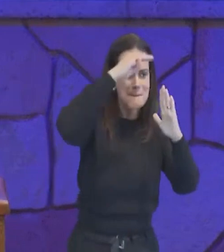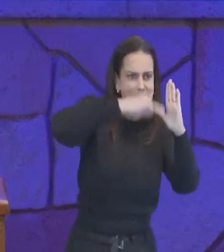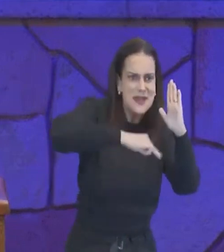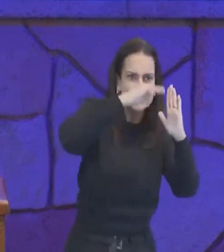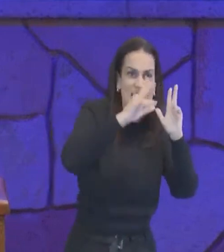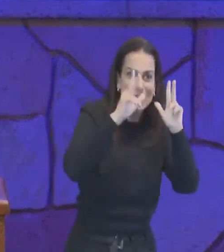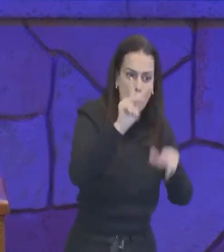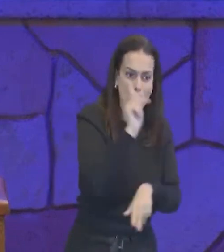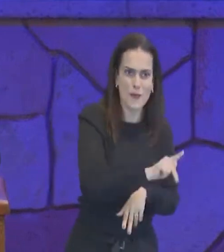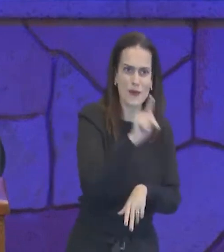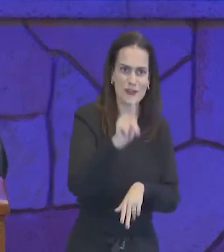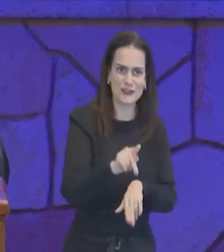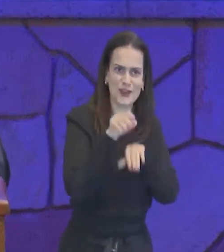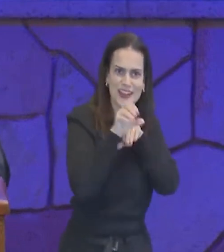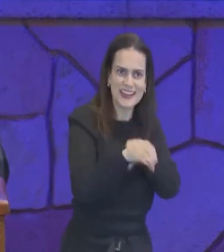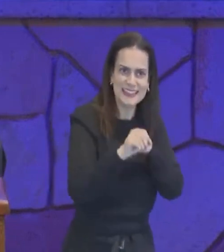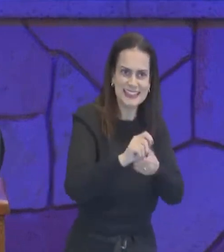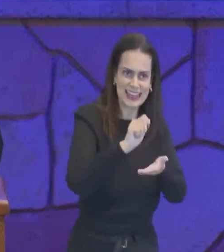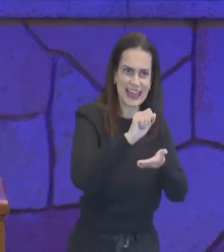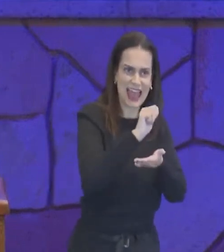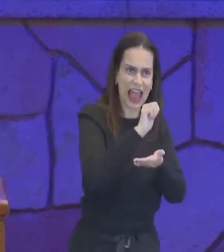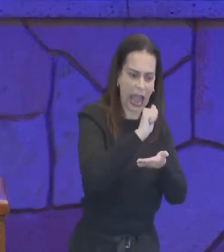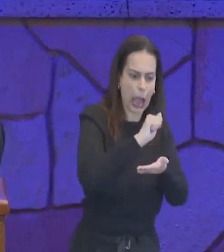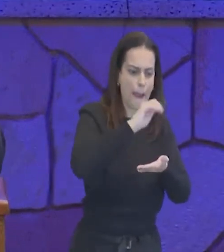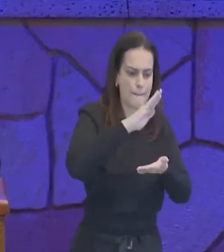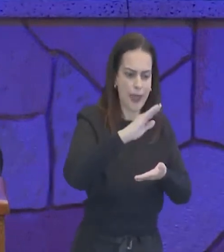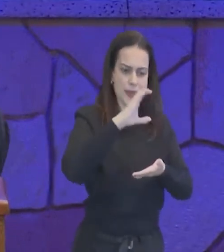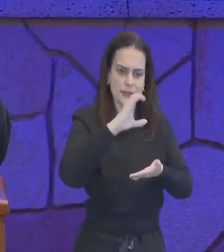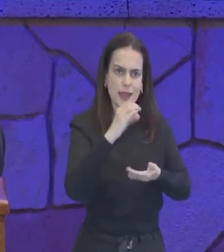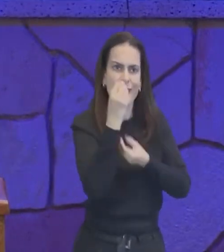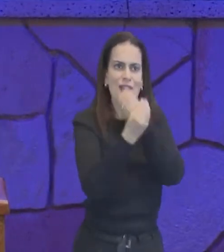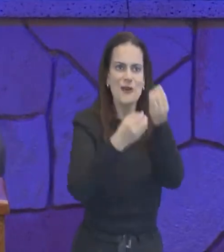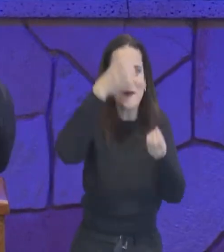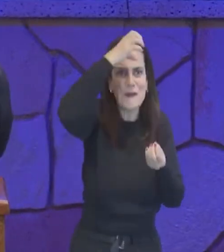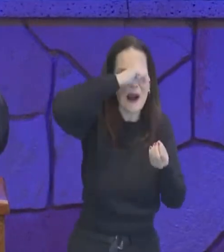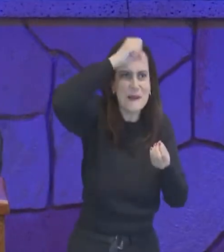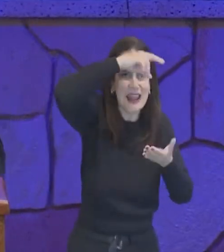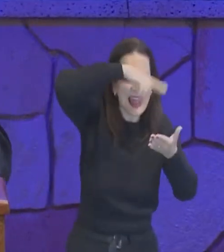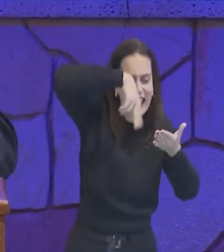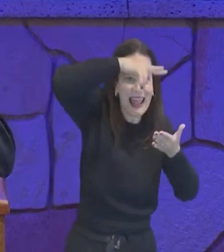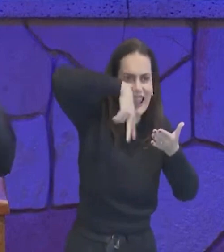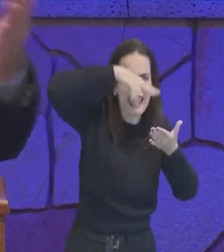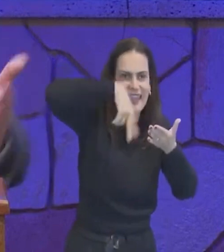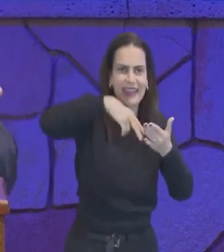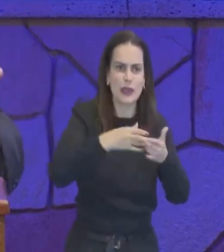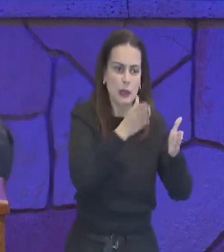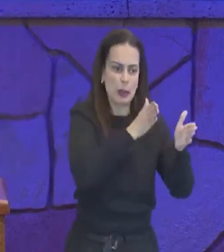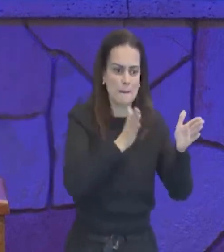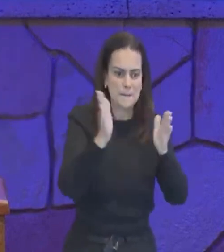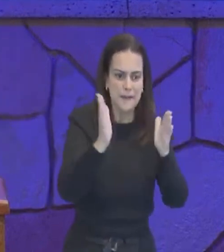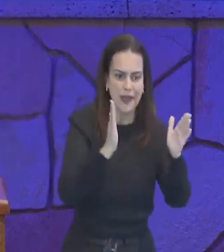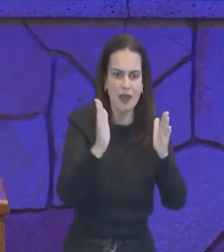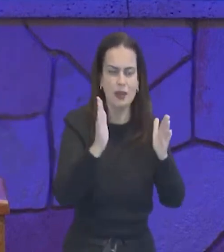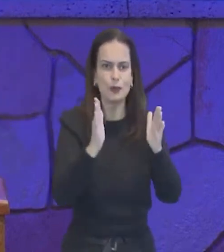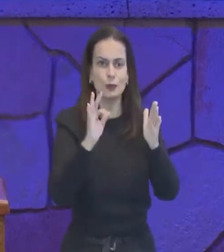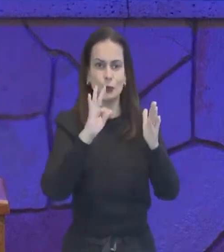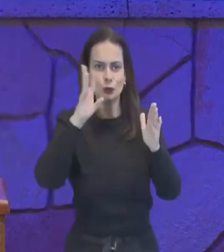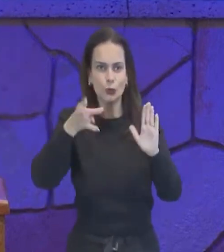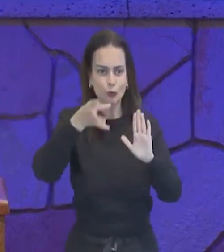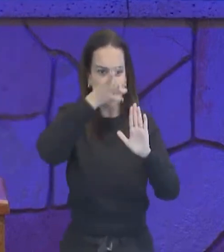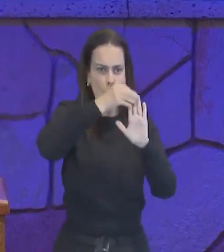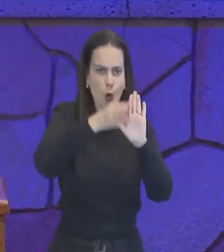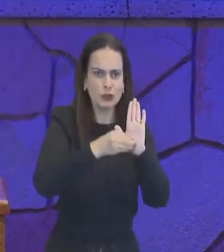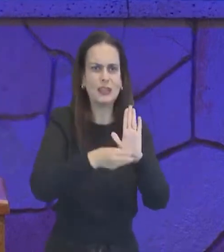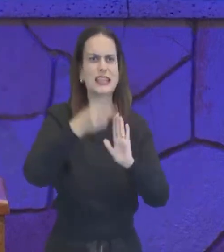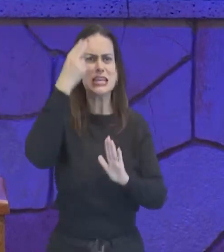que começa a ensinar, as primeiras letras, as sílabas, as palavras, as frases, os períodos, e todo o conteúdo, e toda a história,